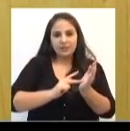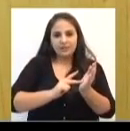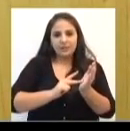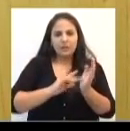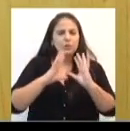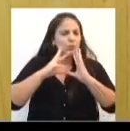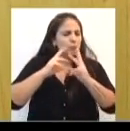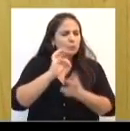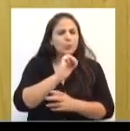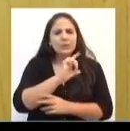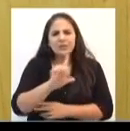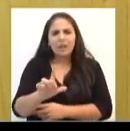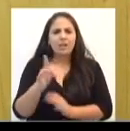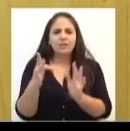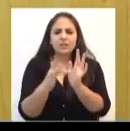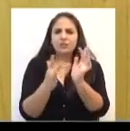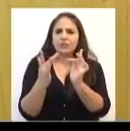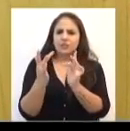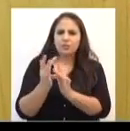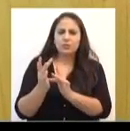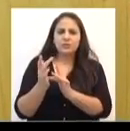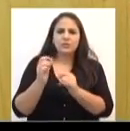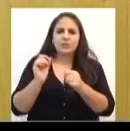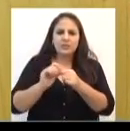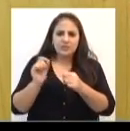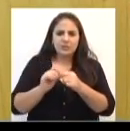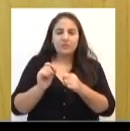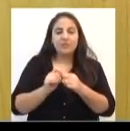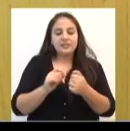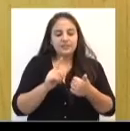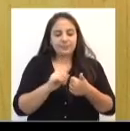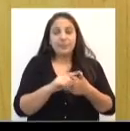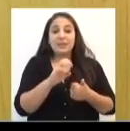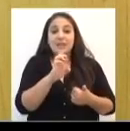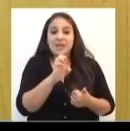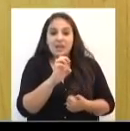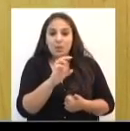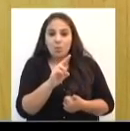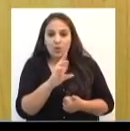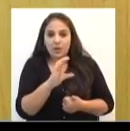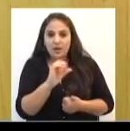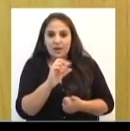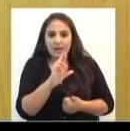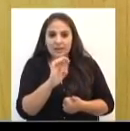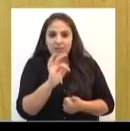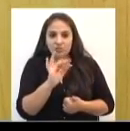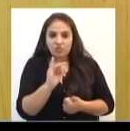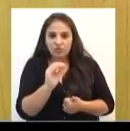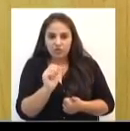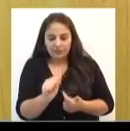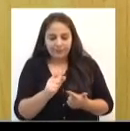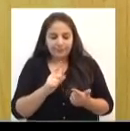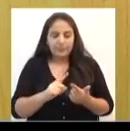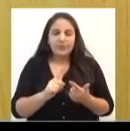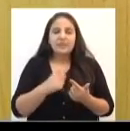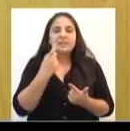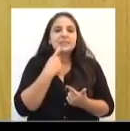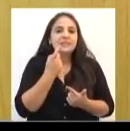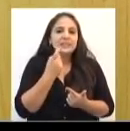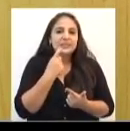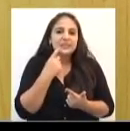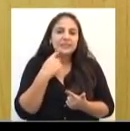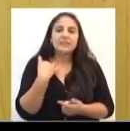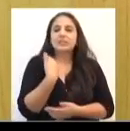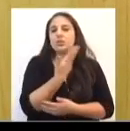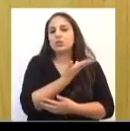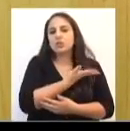total de Jesus, que se faz a Eucaristia, na sexta-feira. nós celebramos